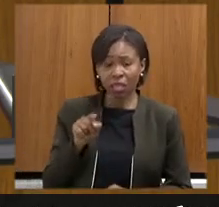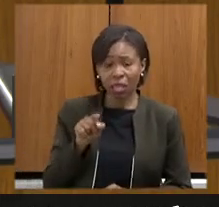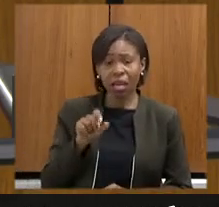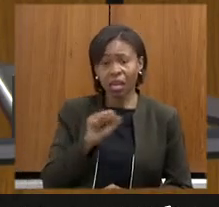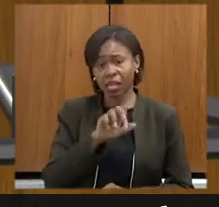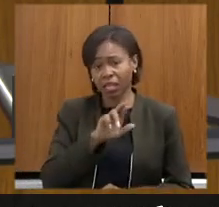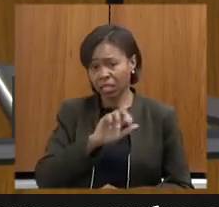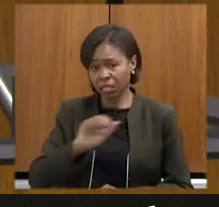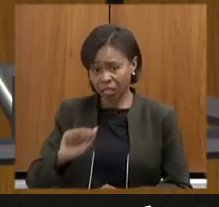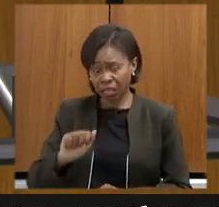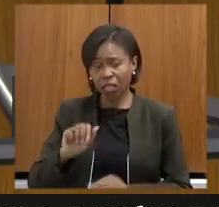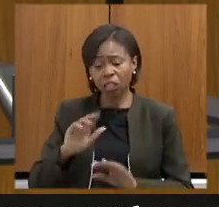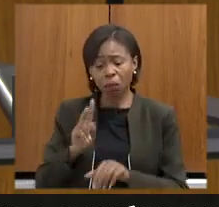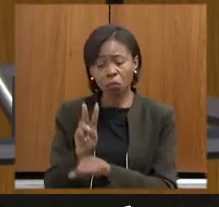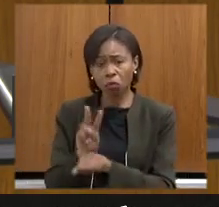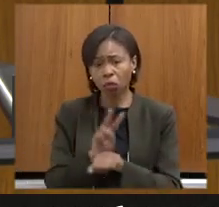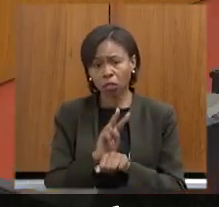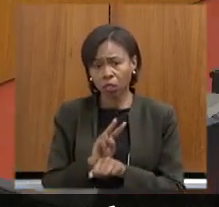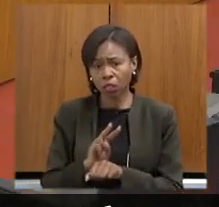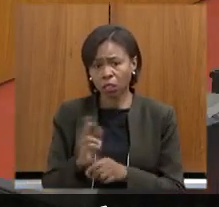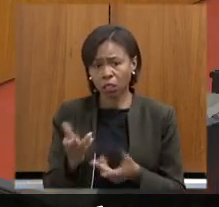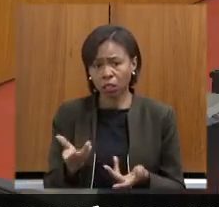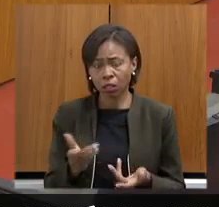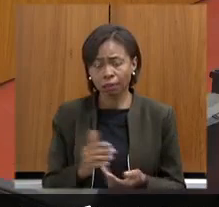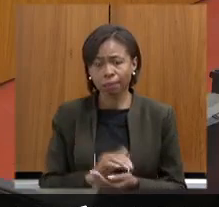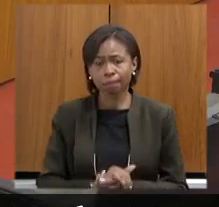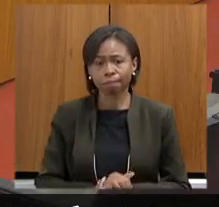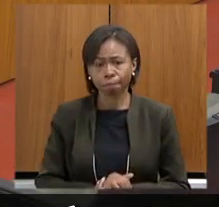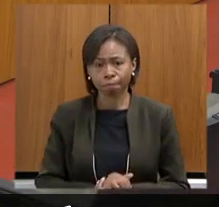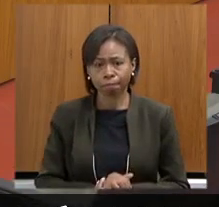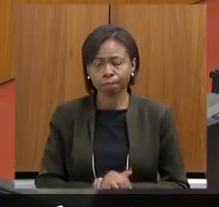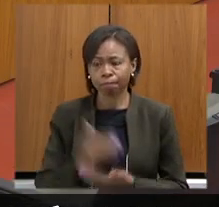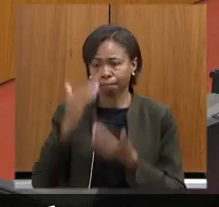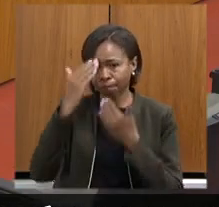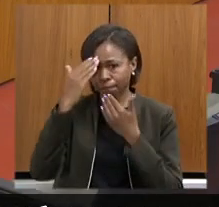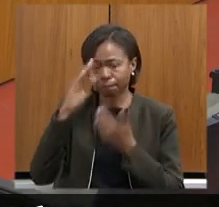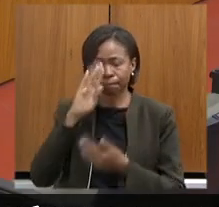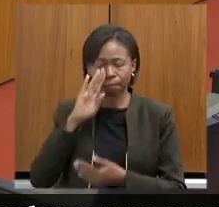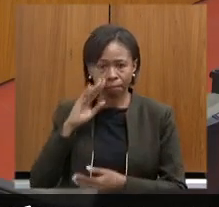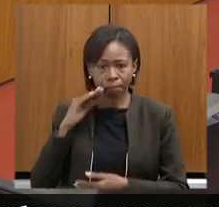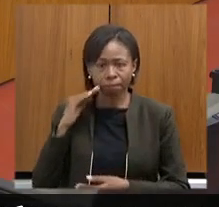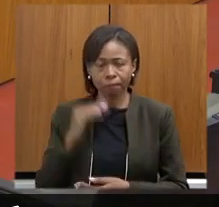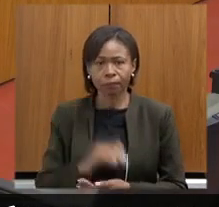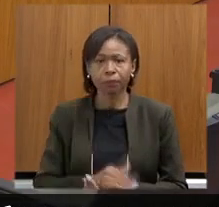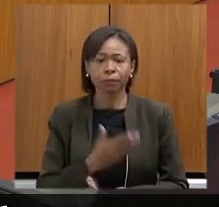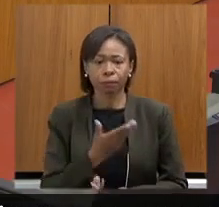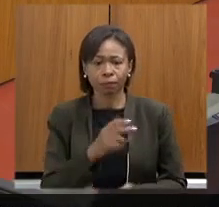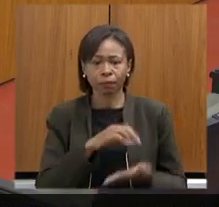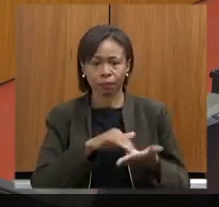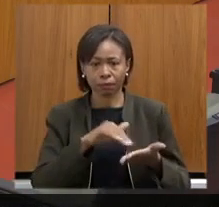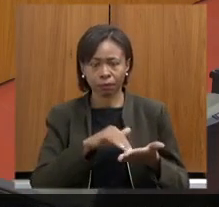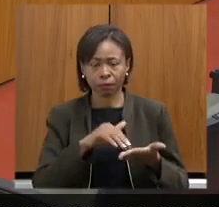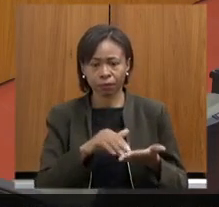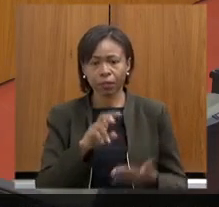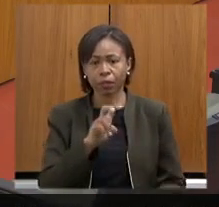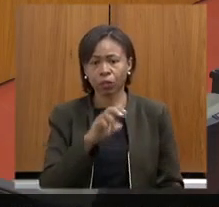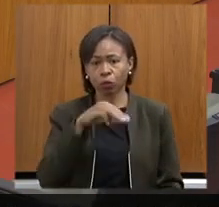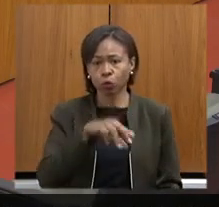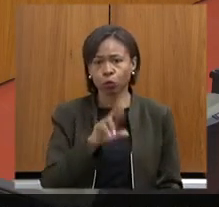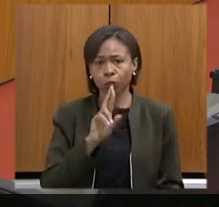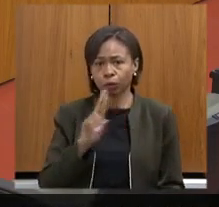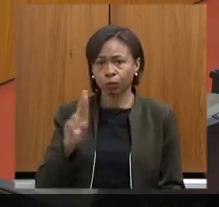São esses meus questionamentos, presidente. Muito obrigado, Beatriz Sequeira. A secretária tem cinco minutos para as suas